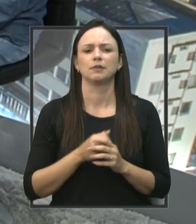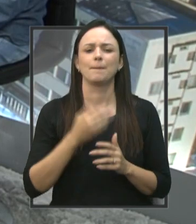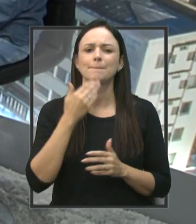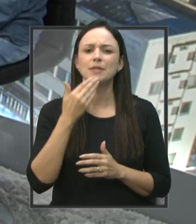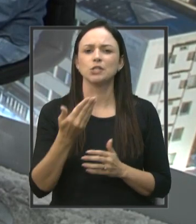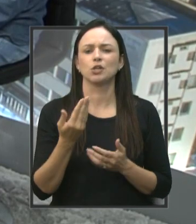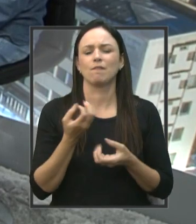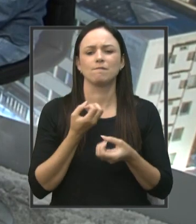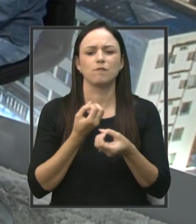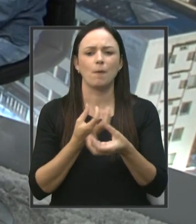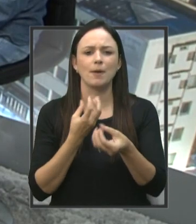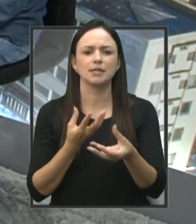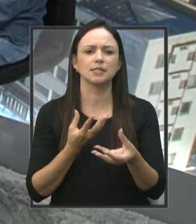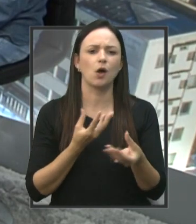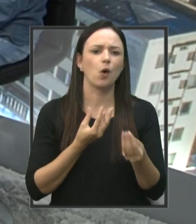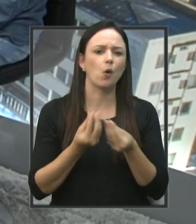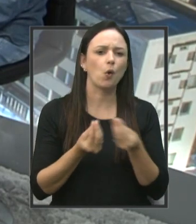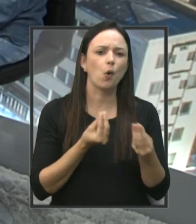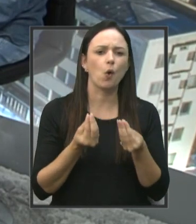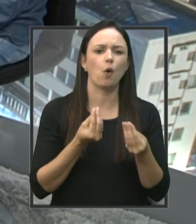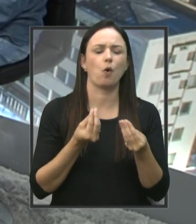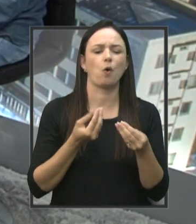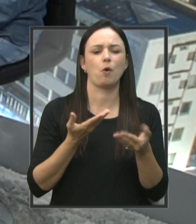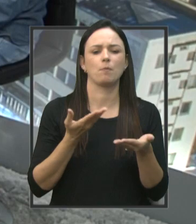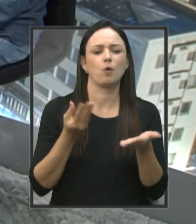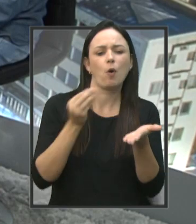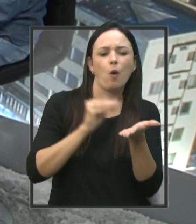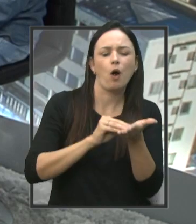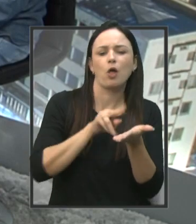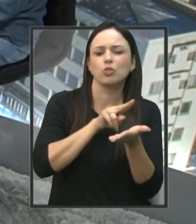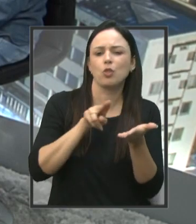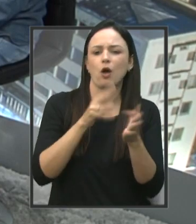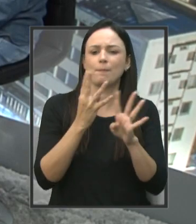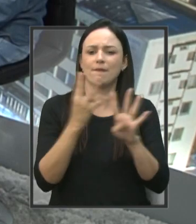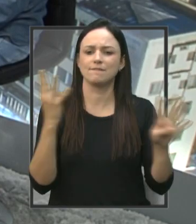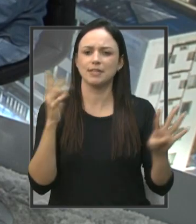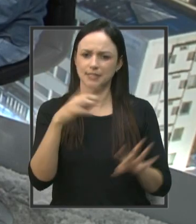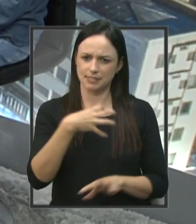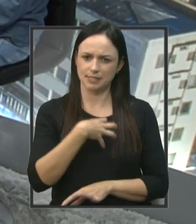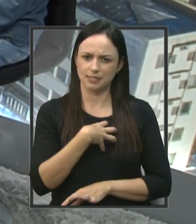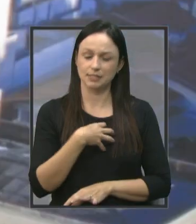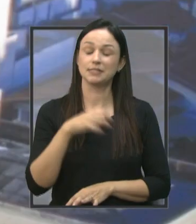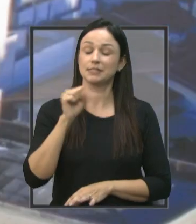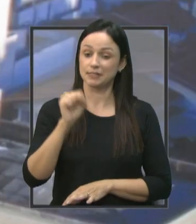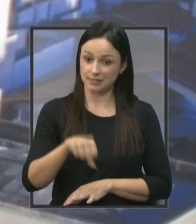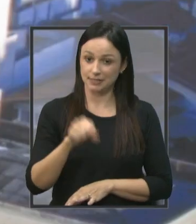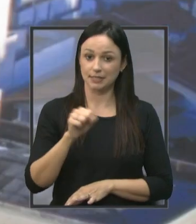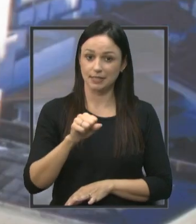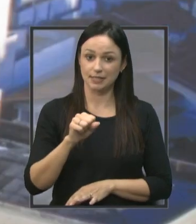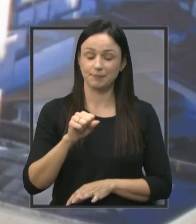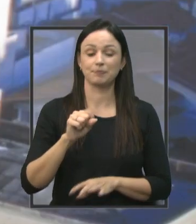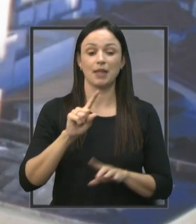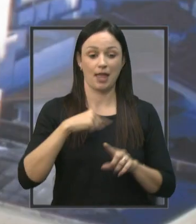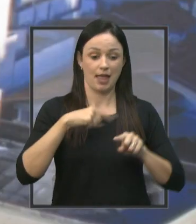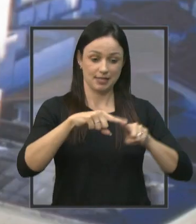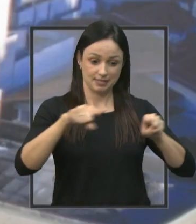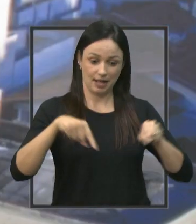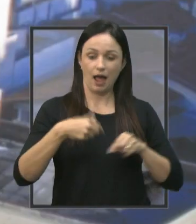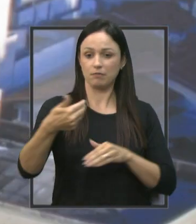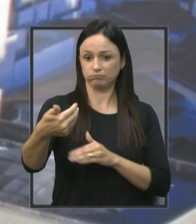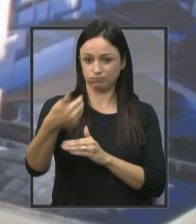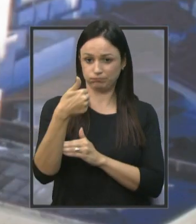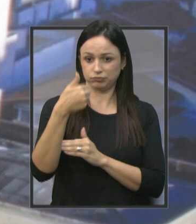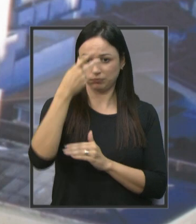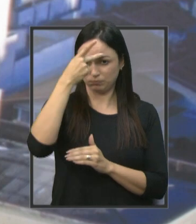informações de como fazer para entrar na fila? O senhor tem sentido essa demanda? Sim, além do meu gabinete, eu recebo muitas